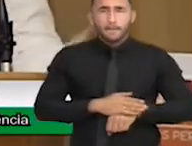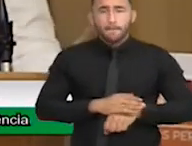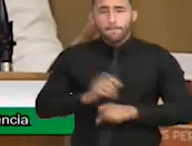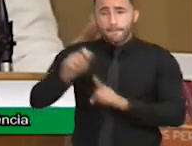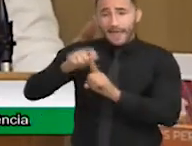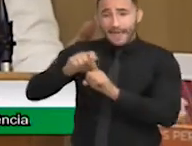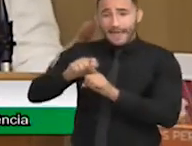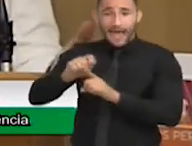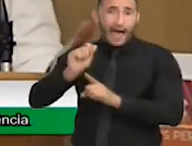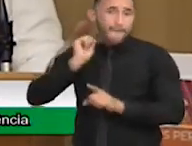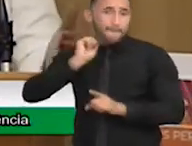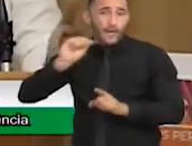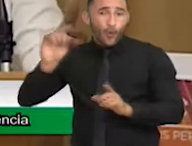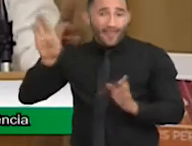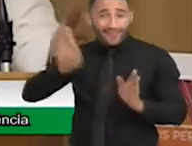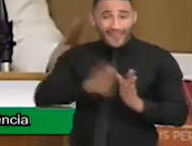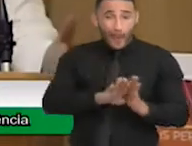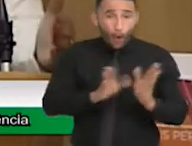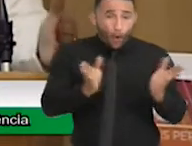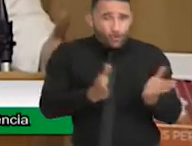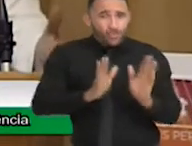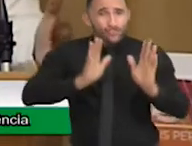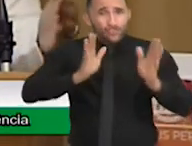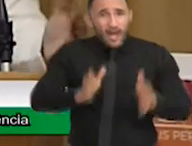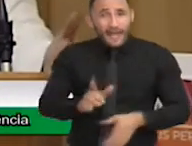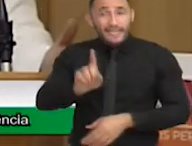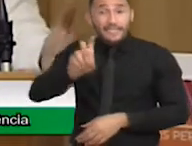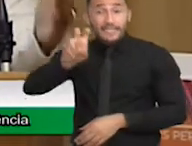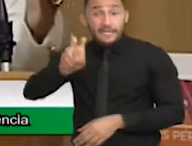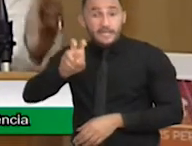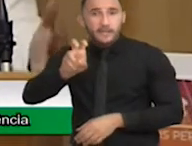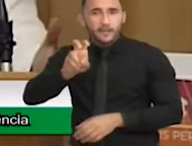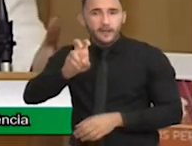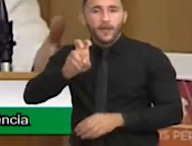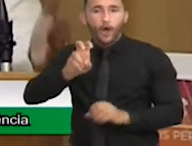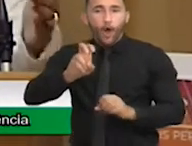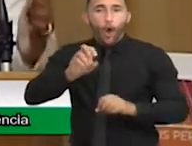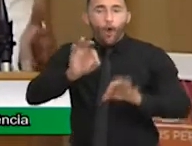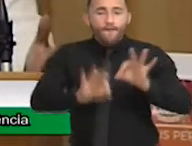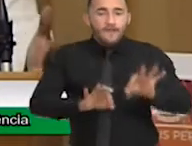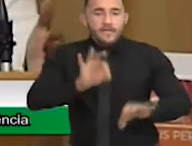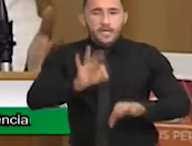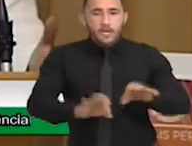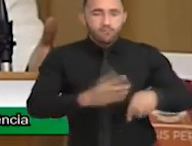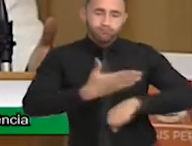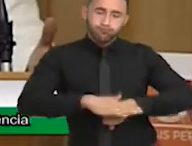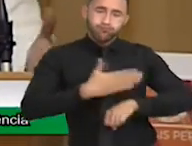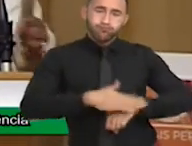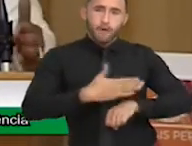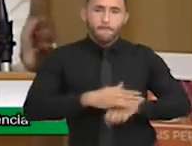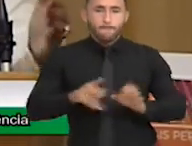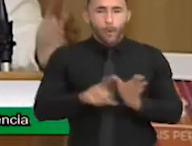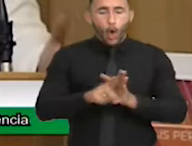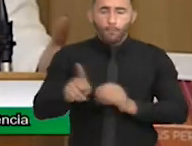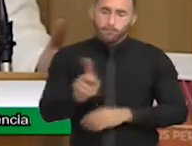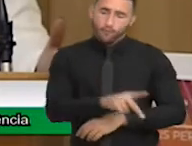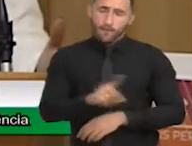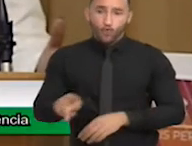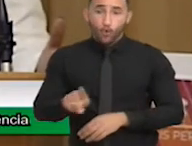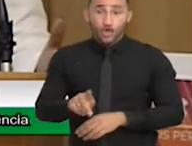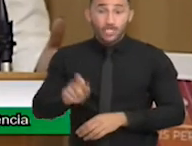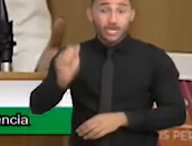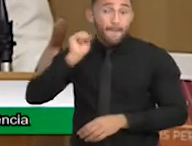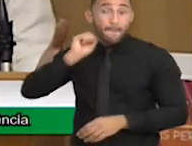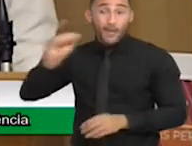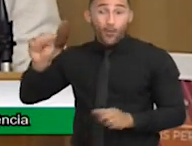fizemos 15 encontros, 15 palestras, 15 formações com os professores e coordenadores da rede, de abril até hoje.